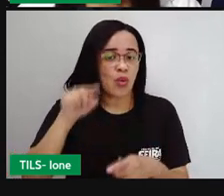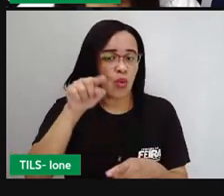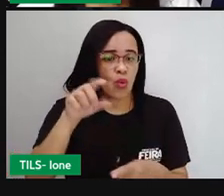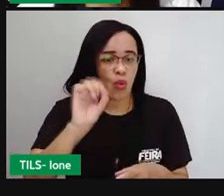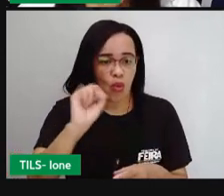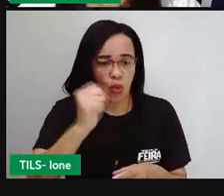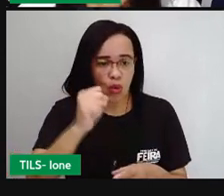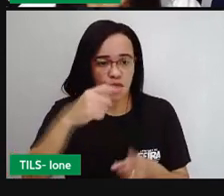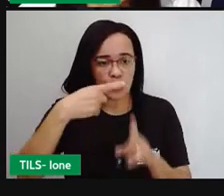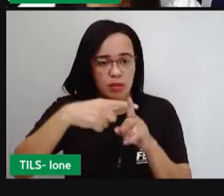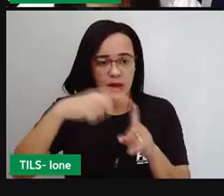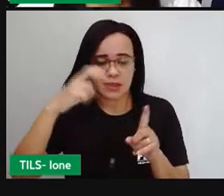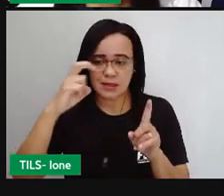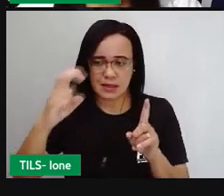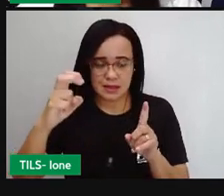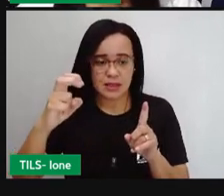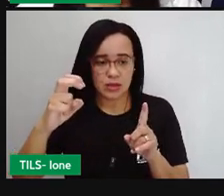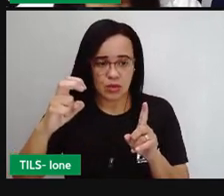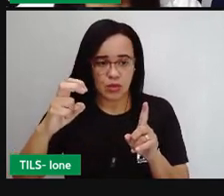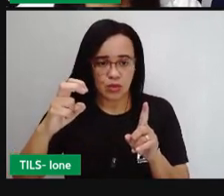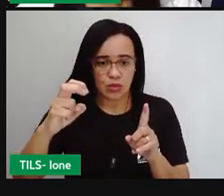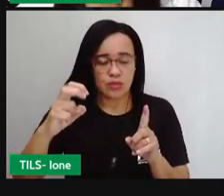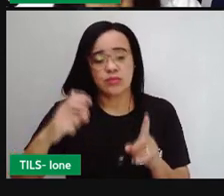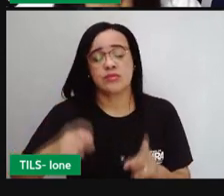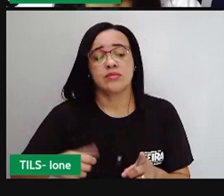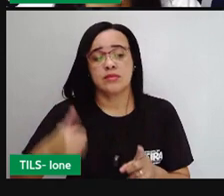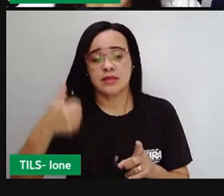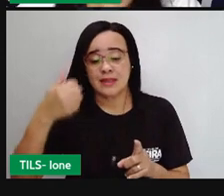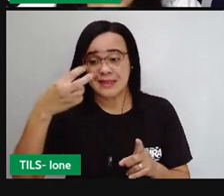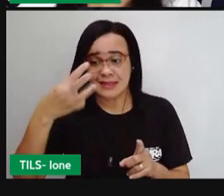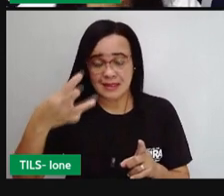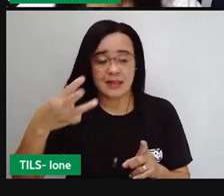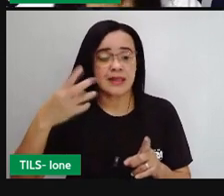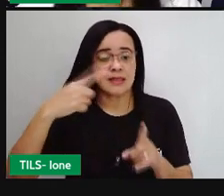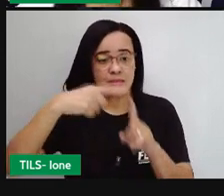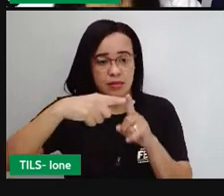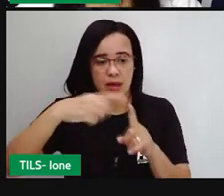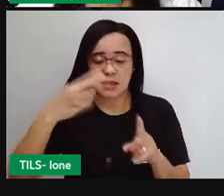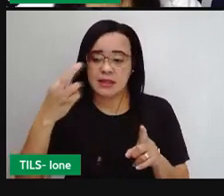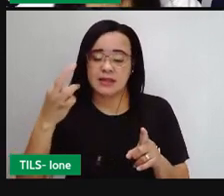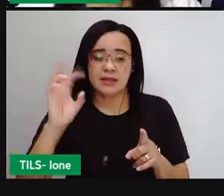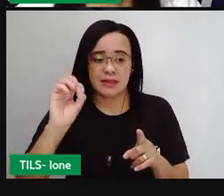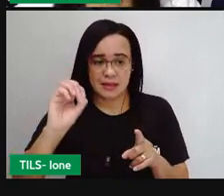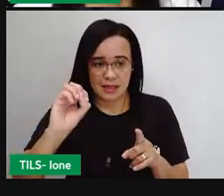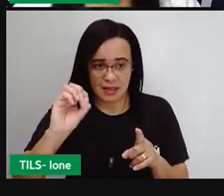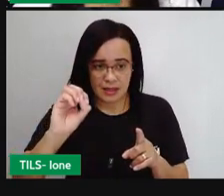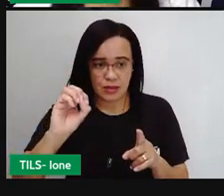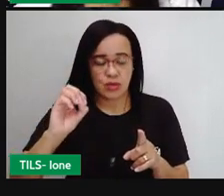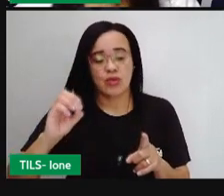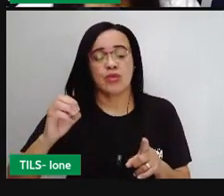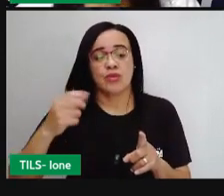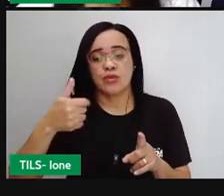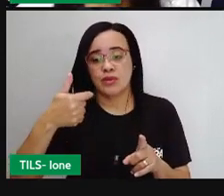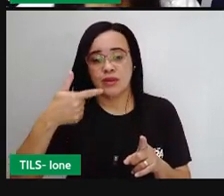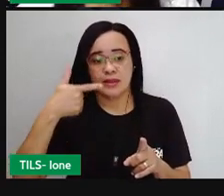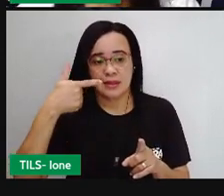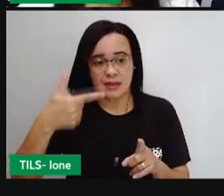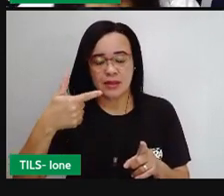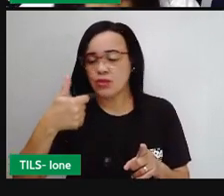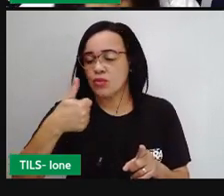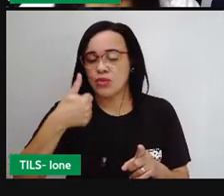que vai dar 13. 13 mais 0, 13. 13 mais 2, 15.